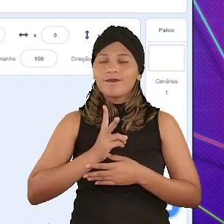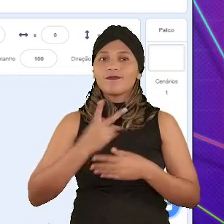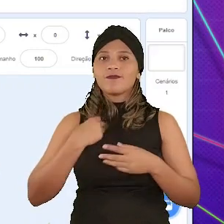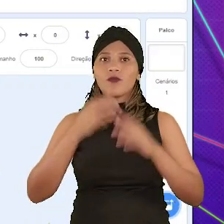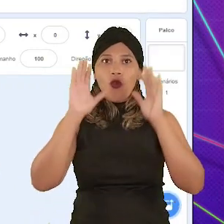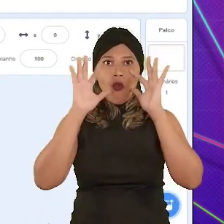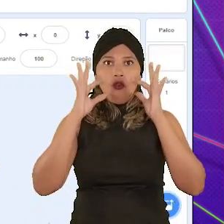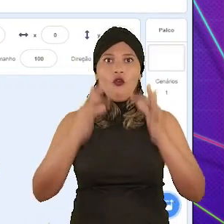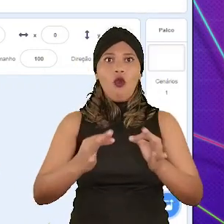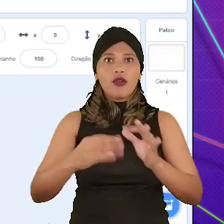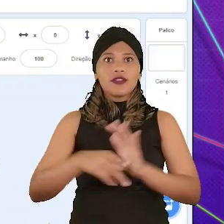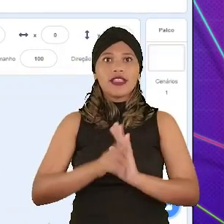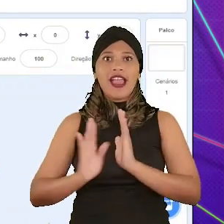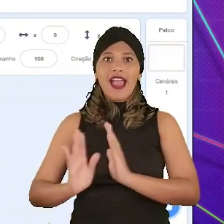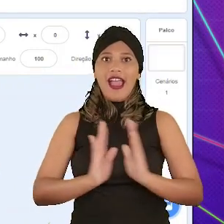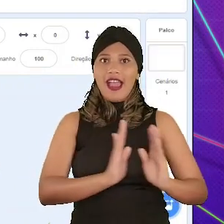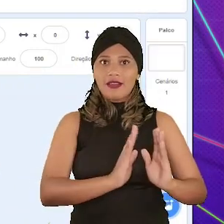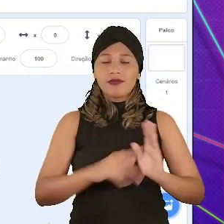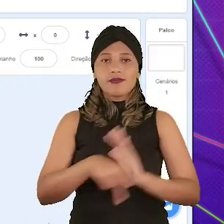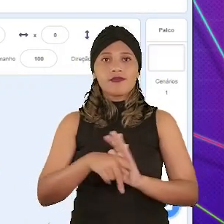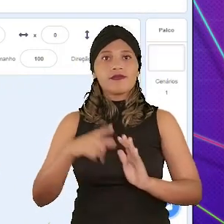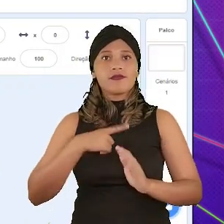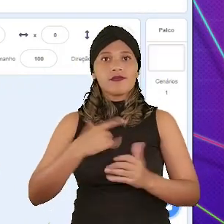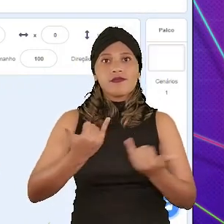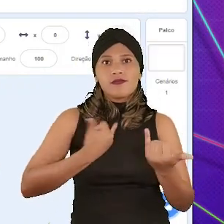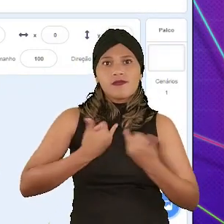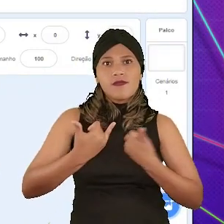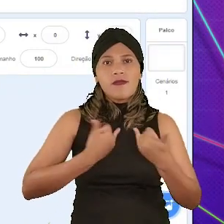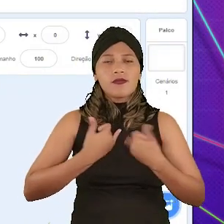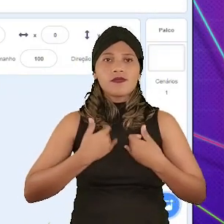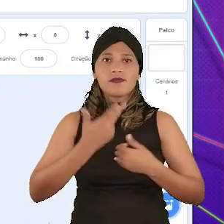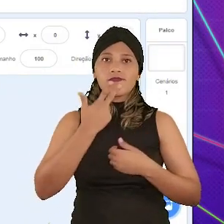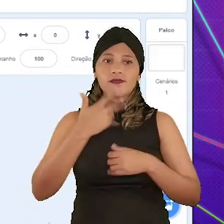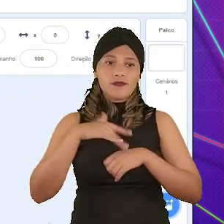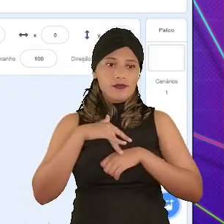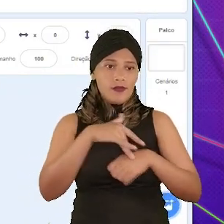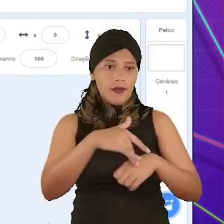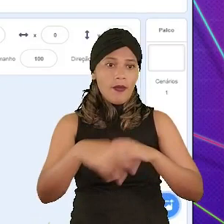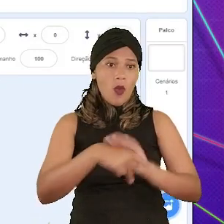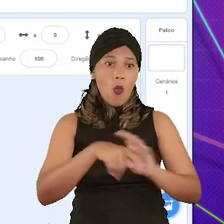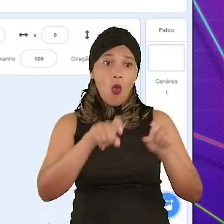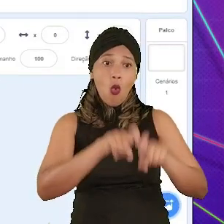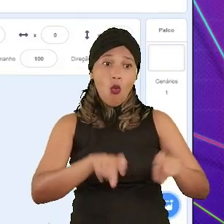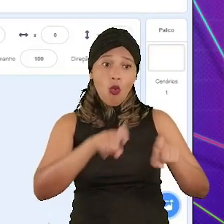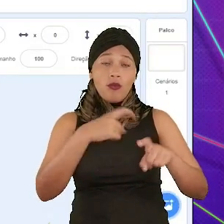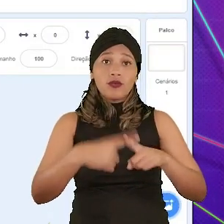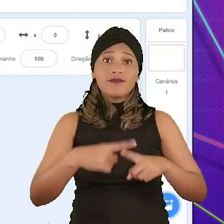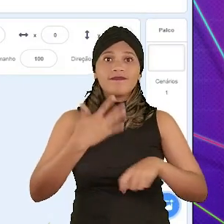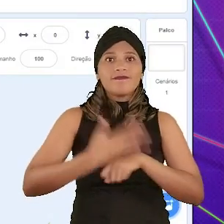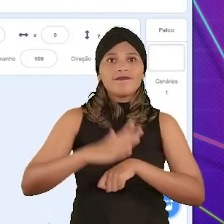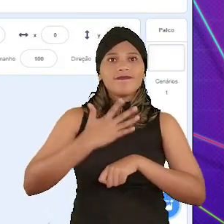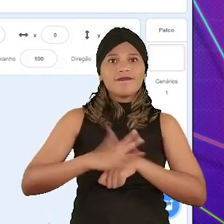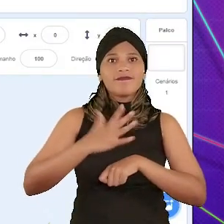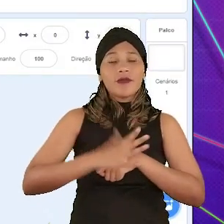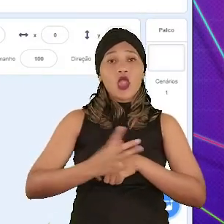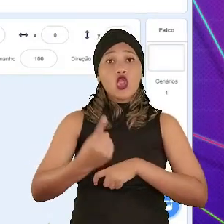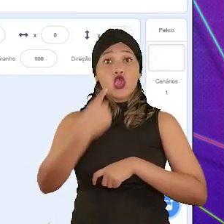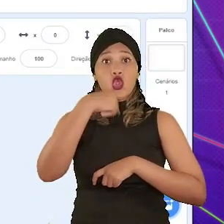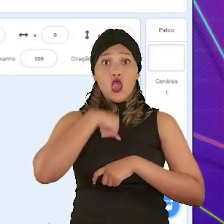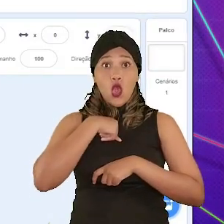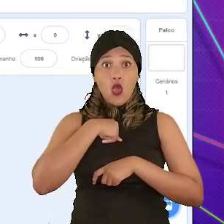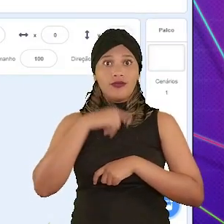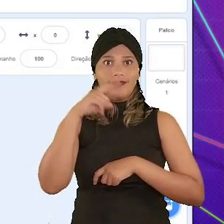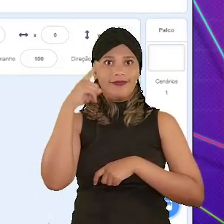bom a gente ler bem atentamente o que cada bloco de informação desse vai estar falando para o nosso computador, porque isso vai treinar o nosso